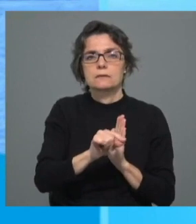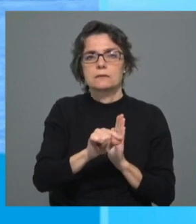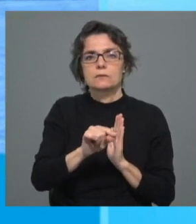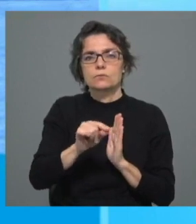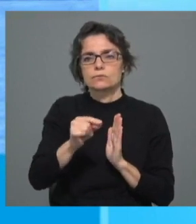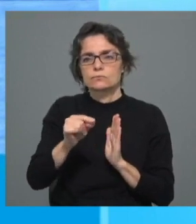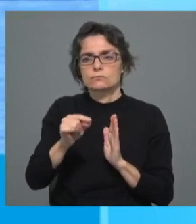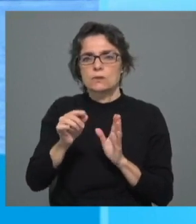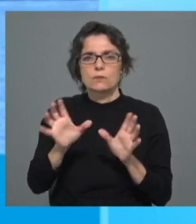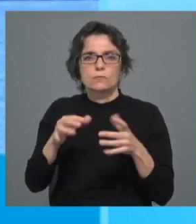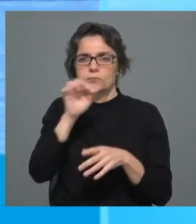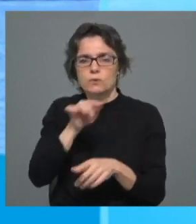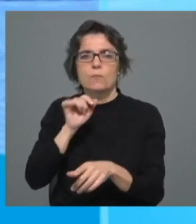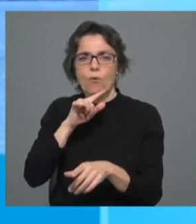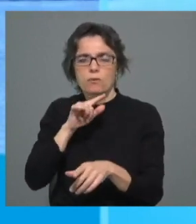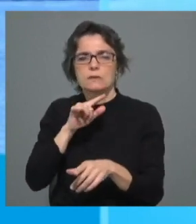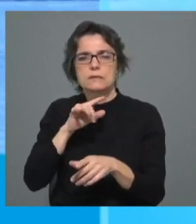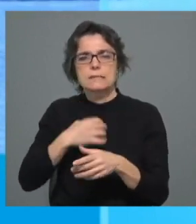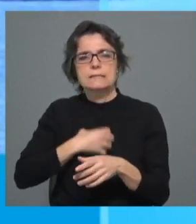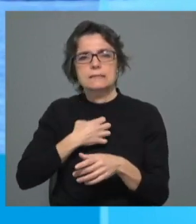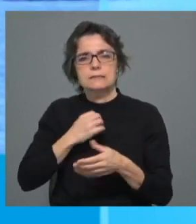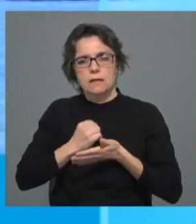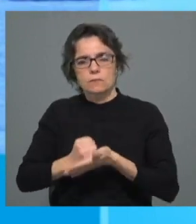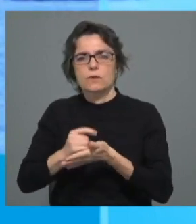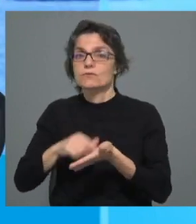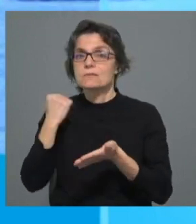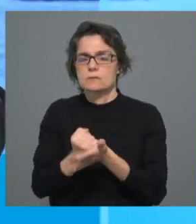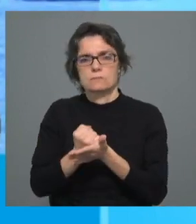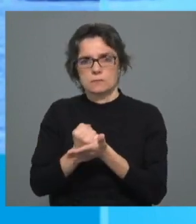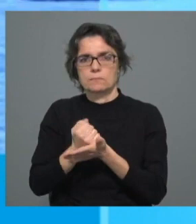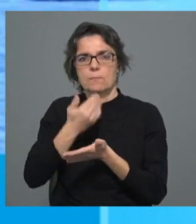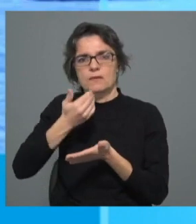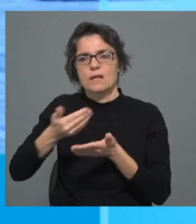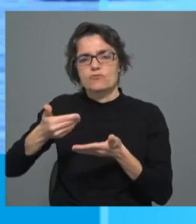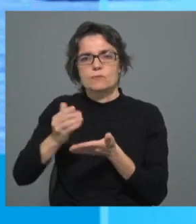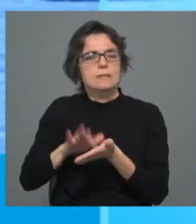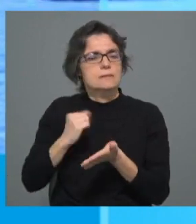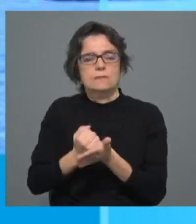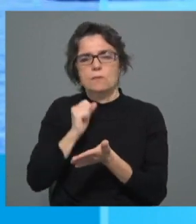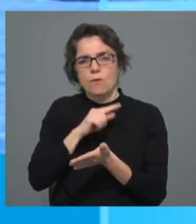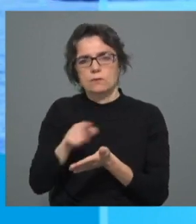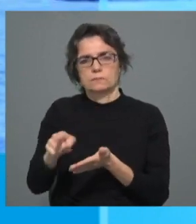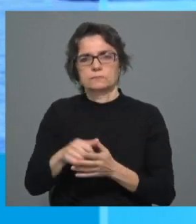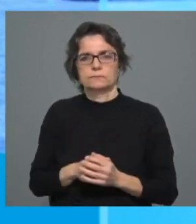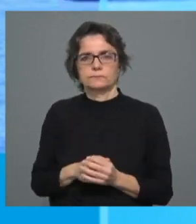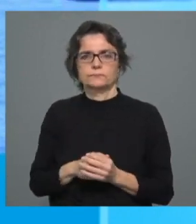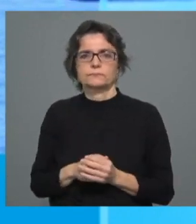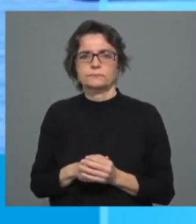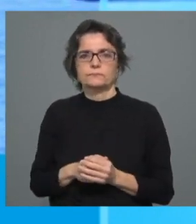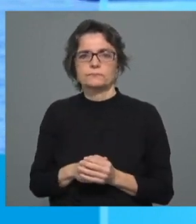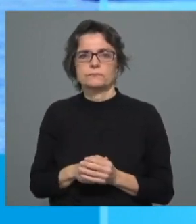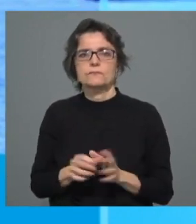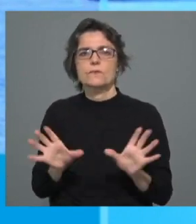socorro. Que é aquilo que muitos ao longo de áreas do passado não sentiram. Existem as